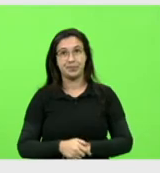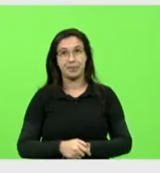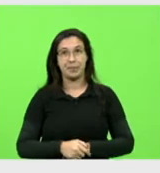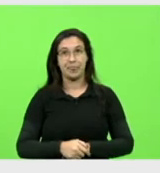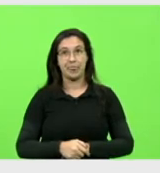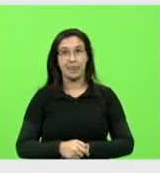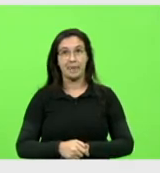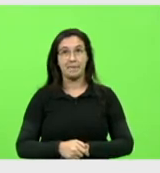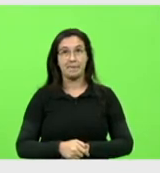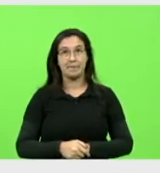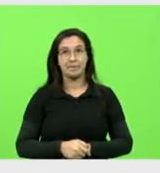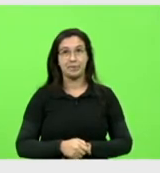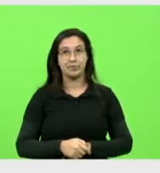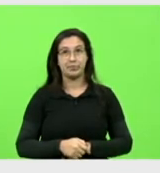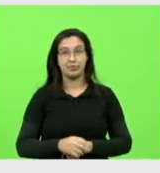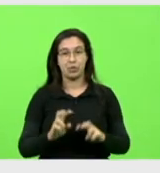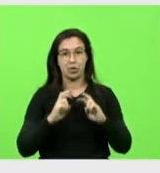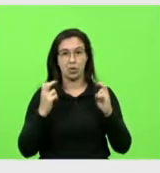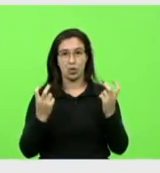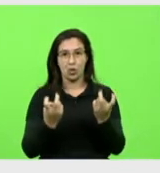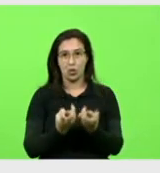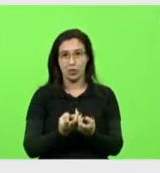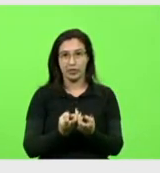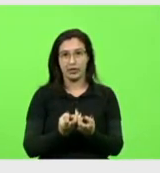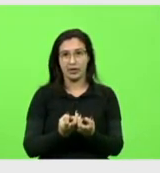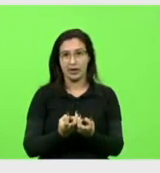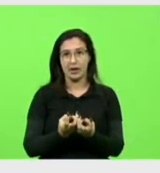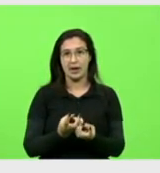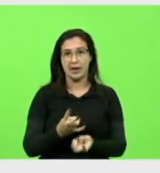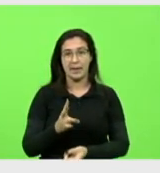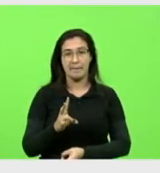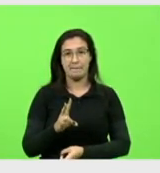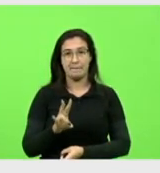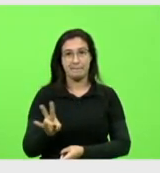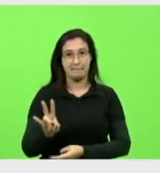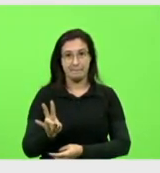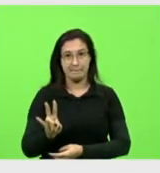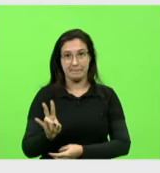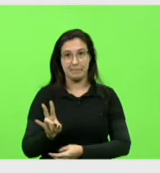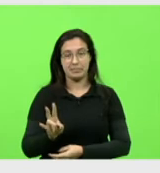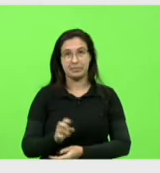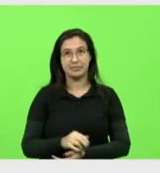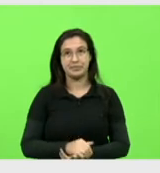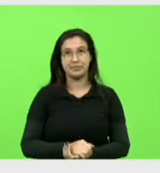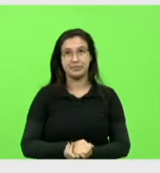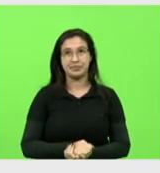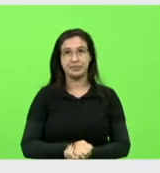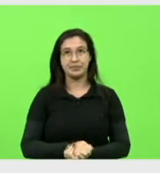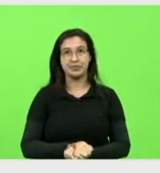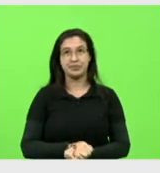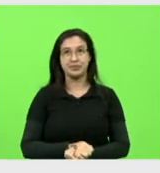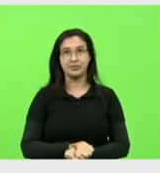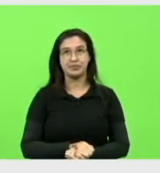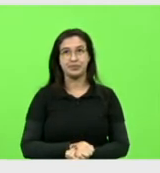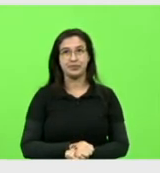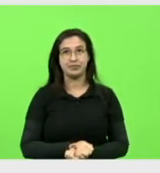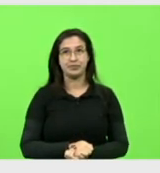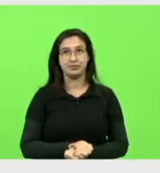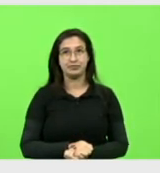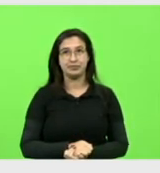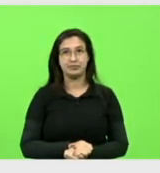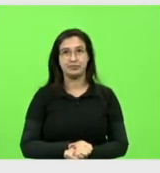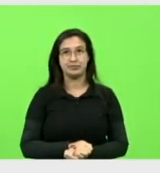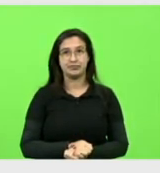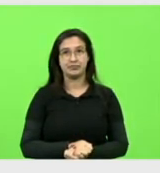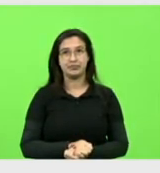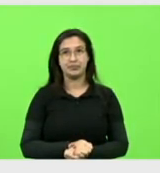Roda Bicha, provavelmente ali, fazendo uma